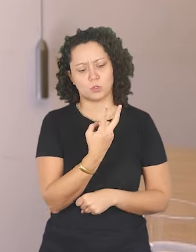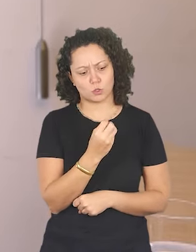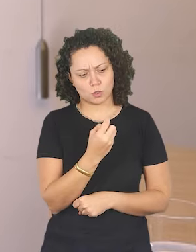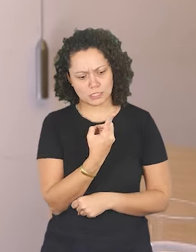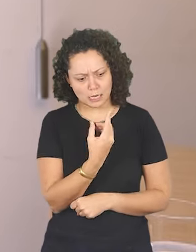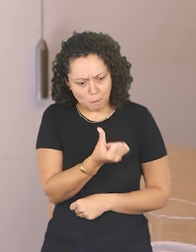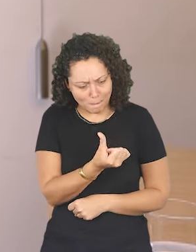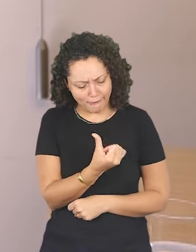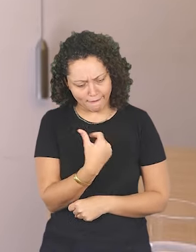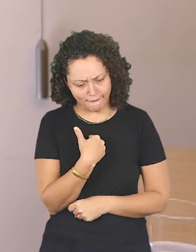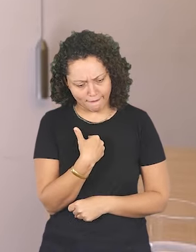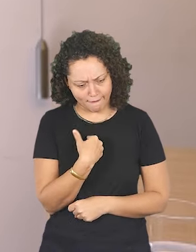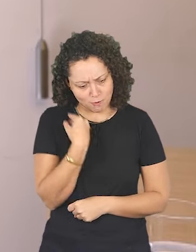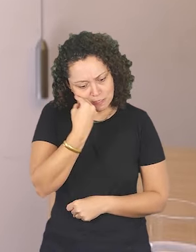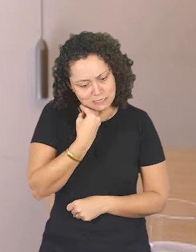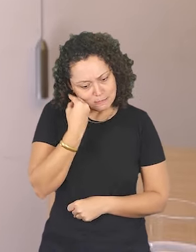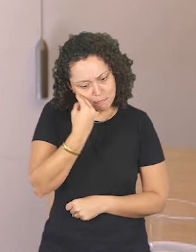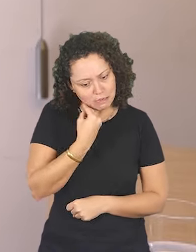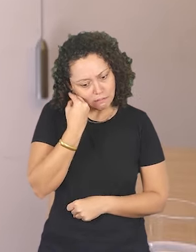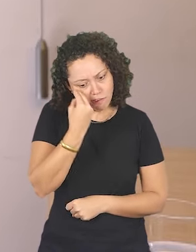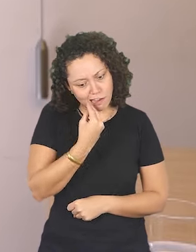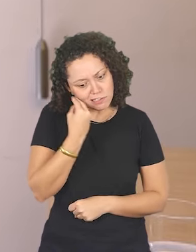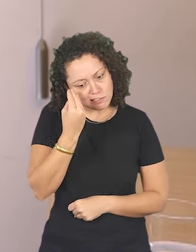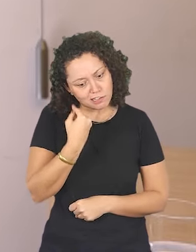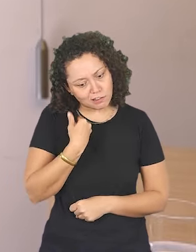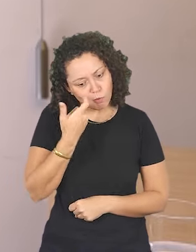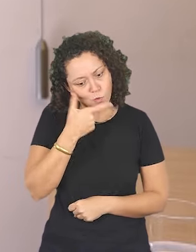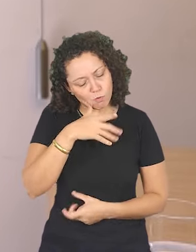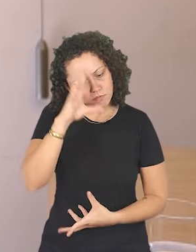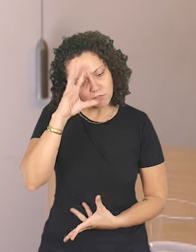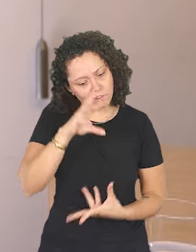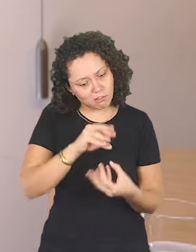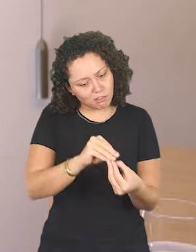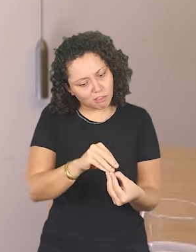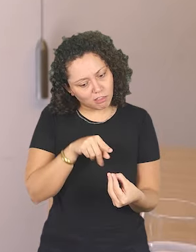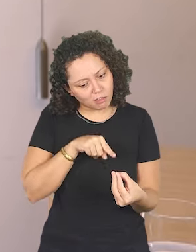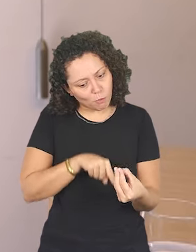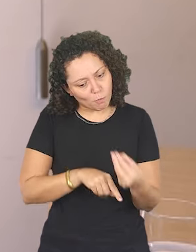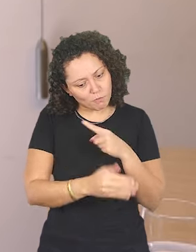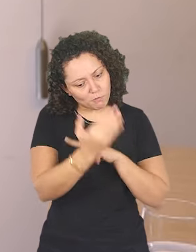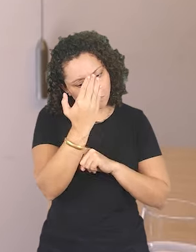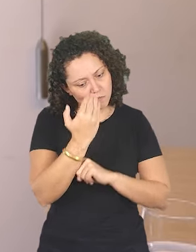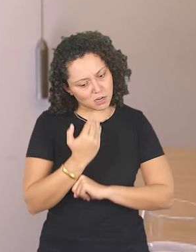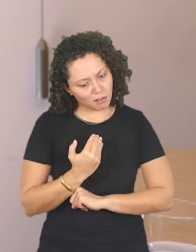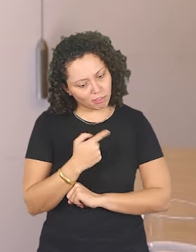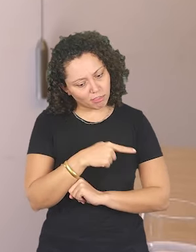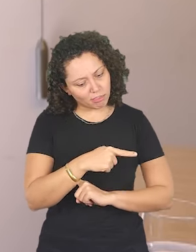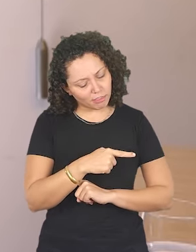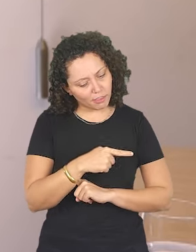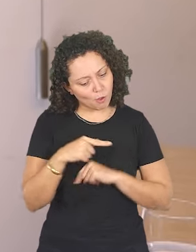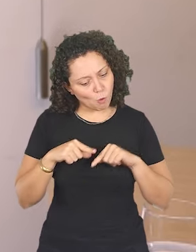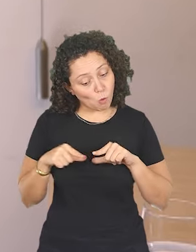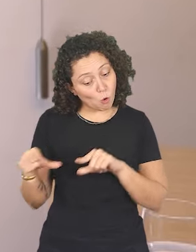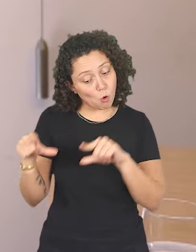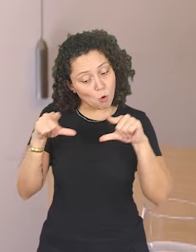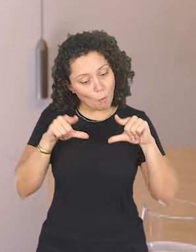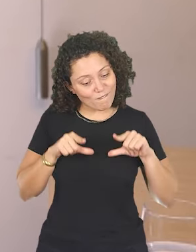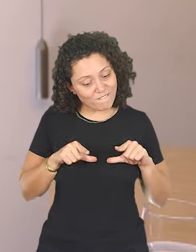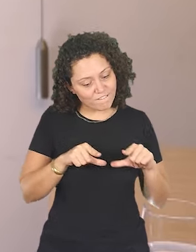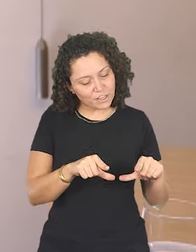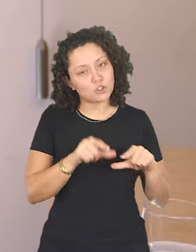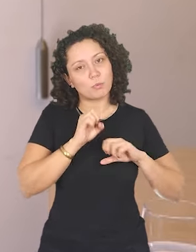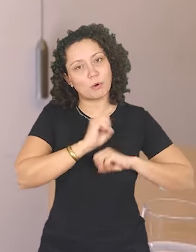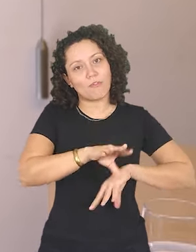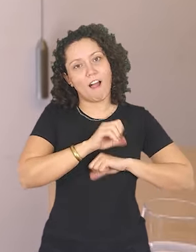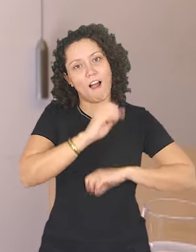eu acho que foi um momento em que eu tive uma experiência que me ajudou a entender, de fato, coroar isso tudo, que foi um convite que eu recebi